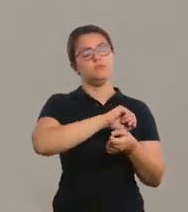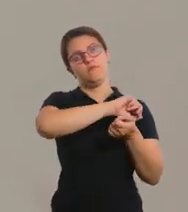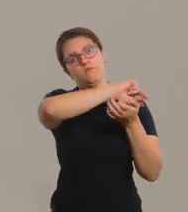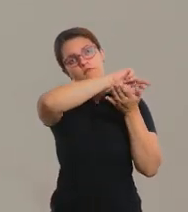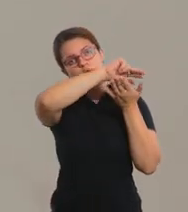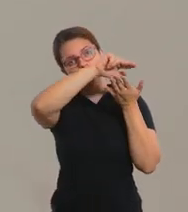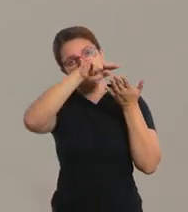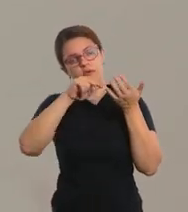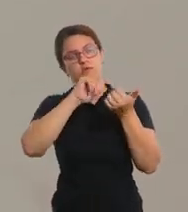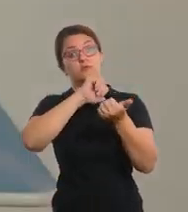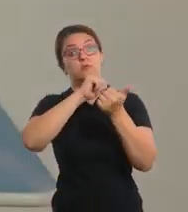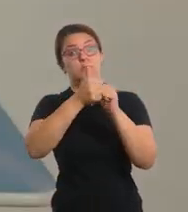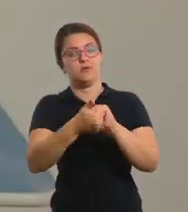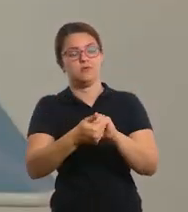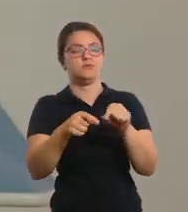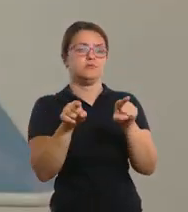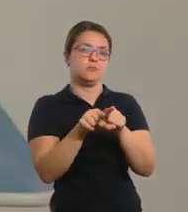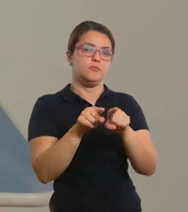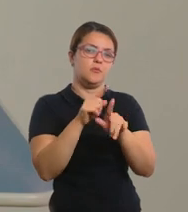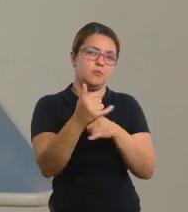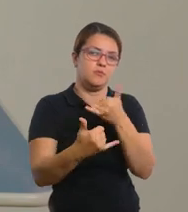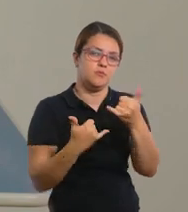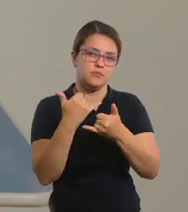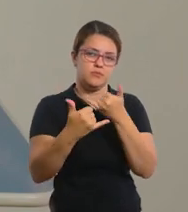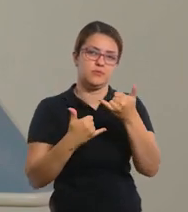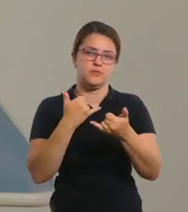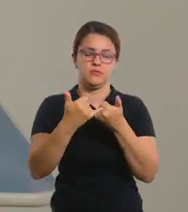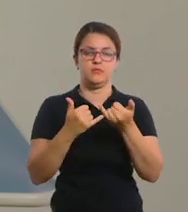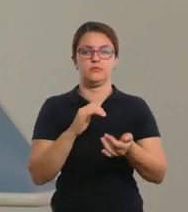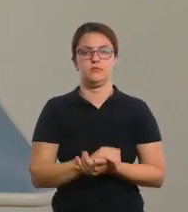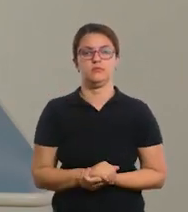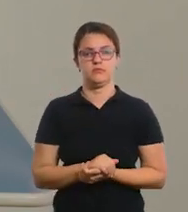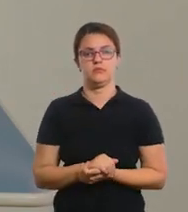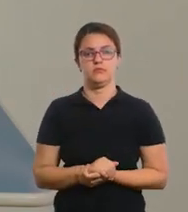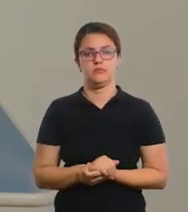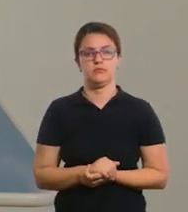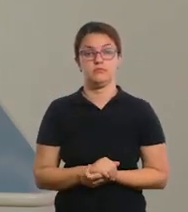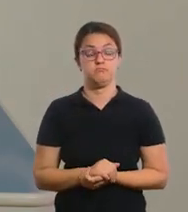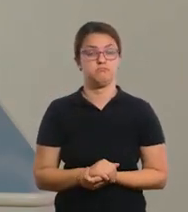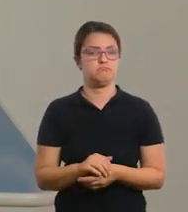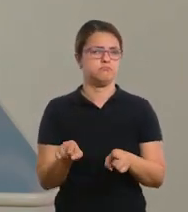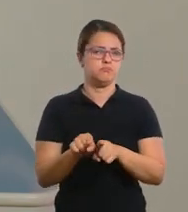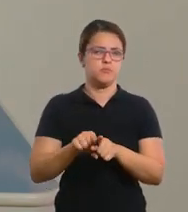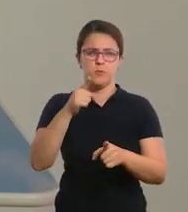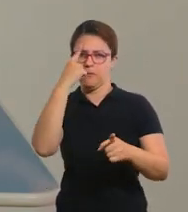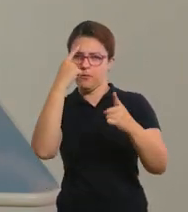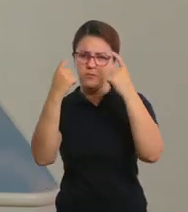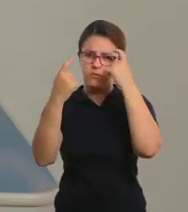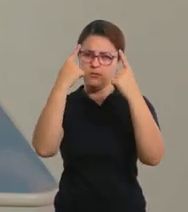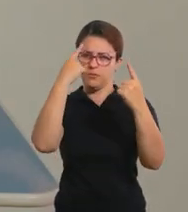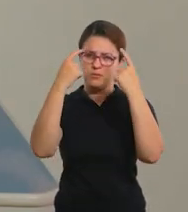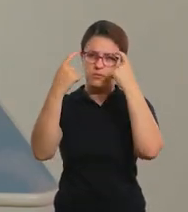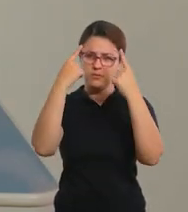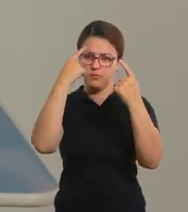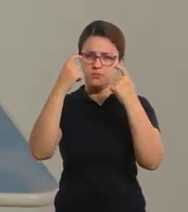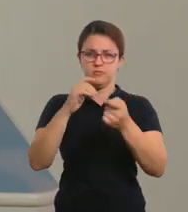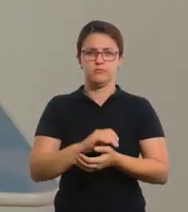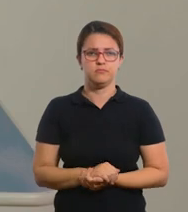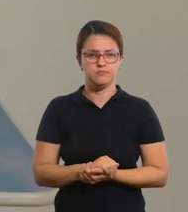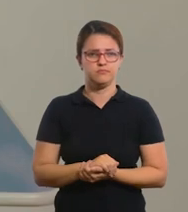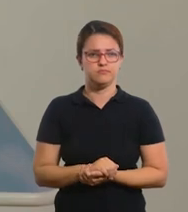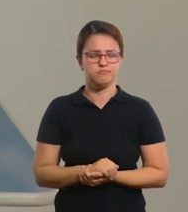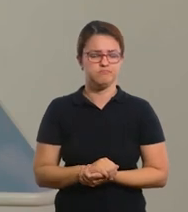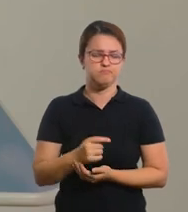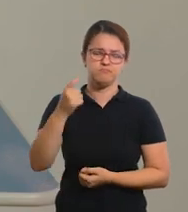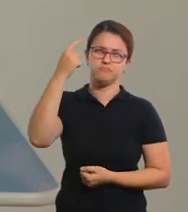esportes, como eu falei, e vão jogar. E mais ainda, vocês vão usar a criatividade de vocês, e